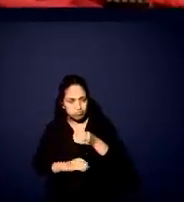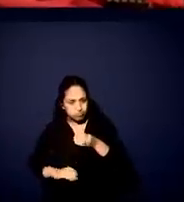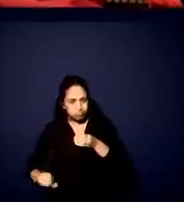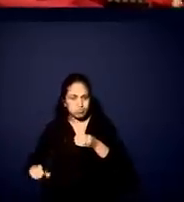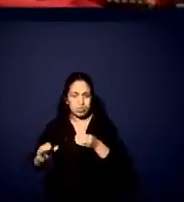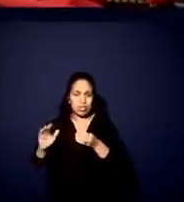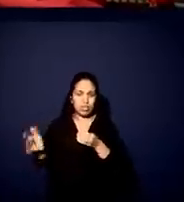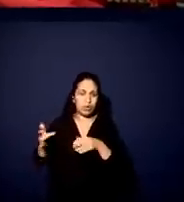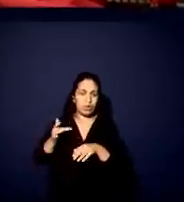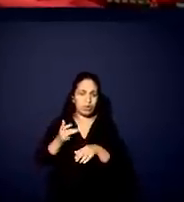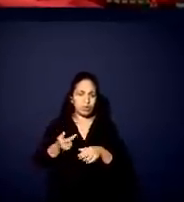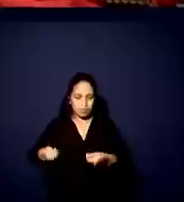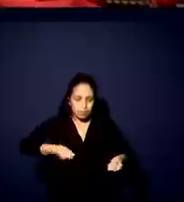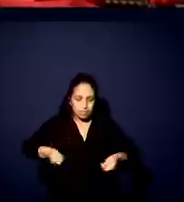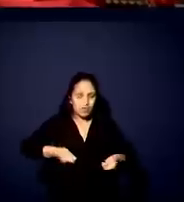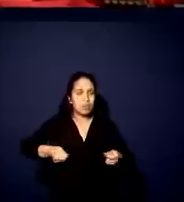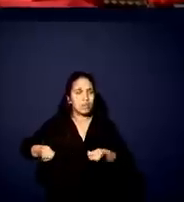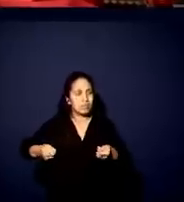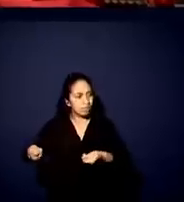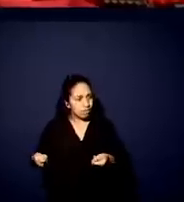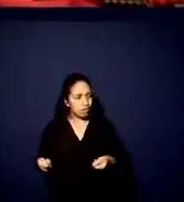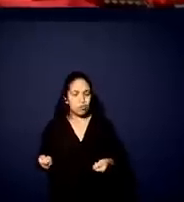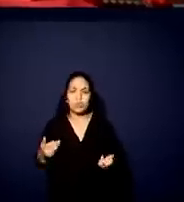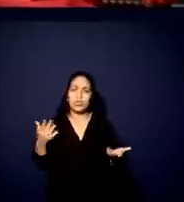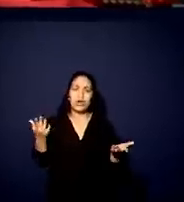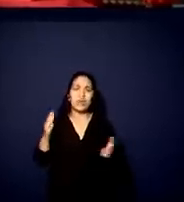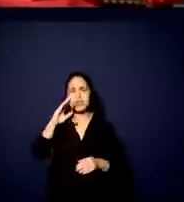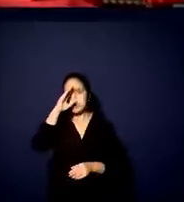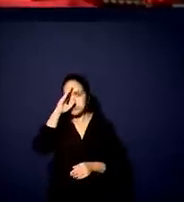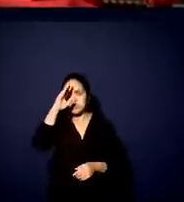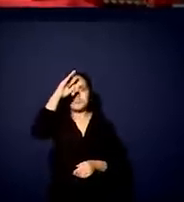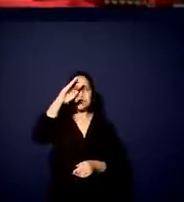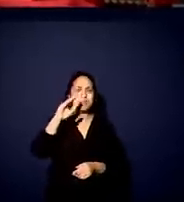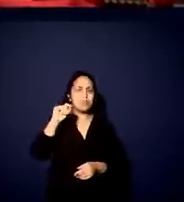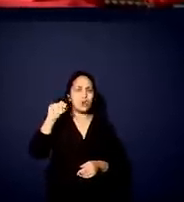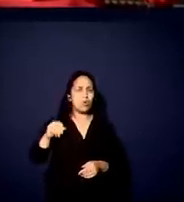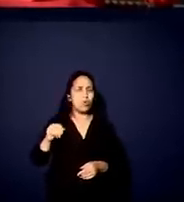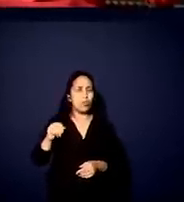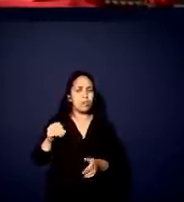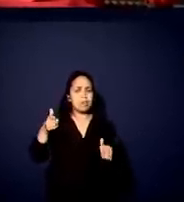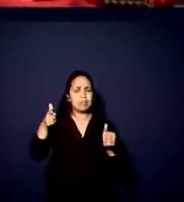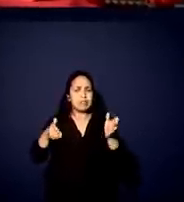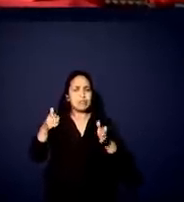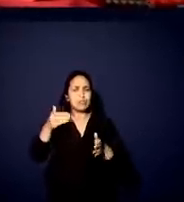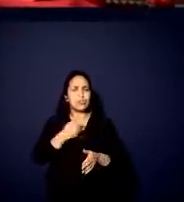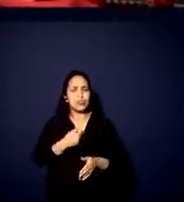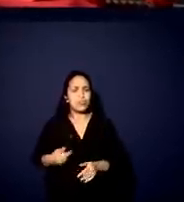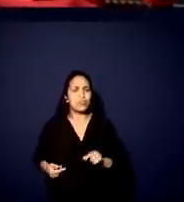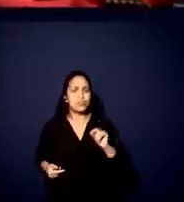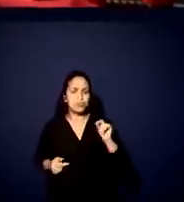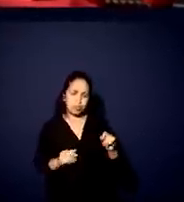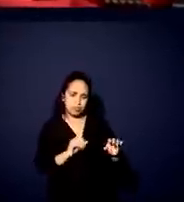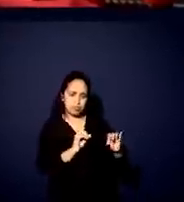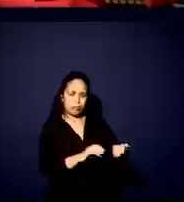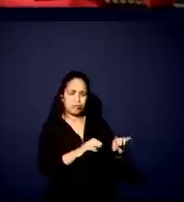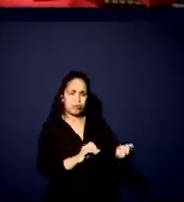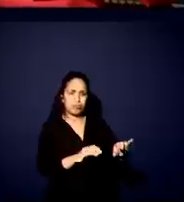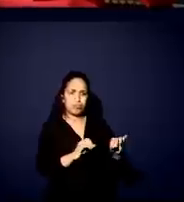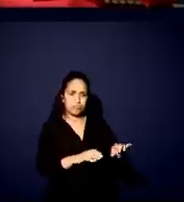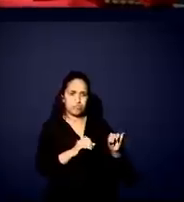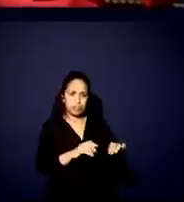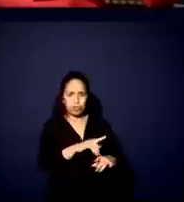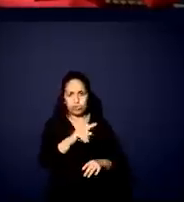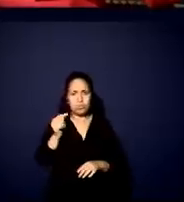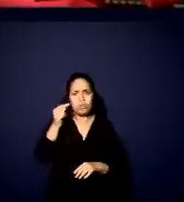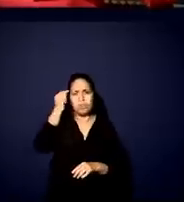mineração, mas você tem aí como prioridade desse governo anunciada a educação, e me parece que tem ali uma